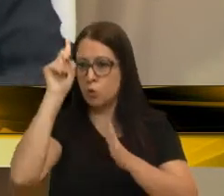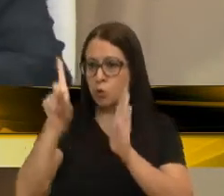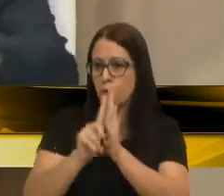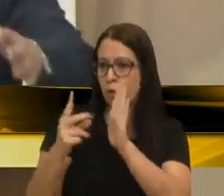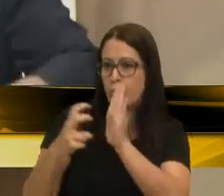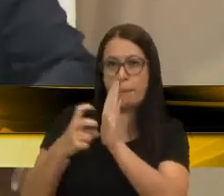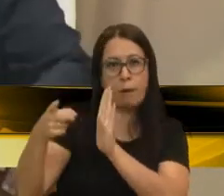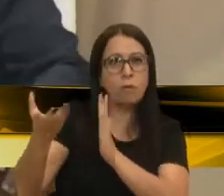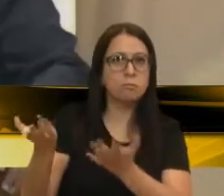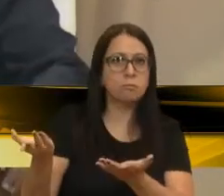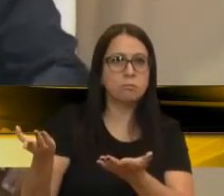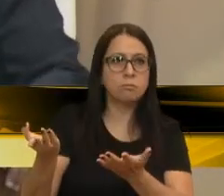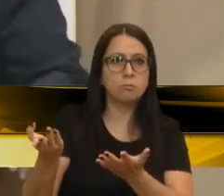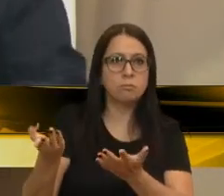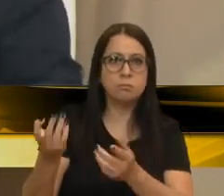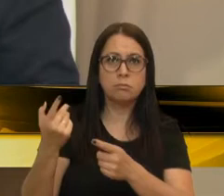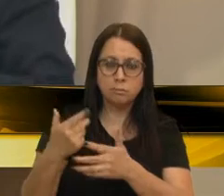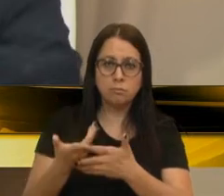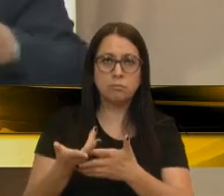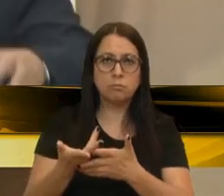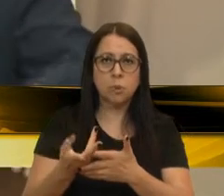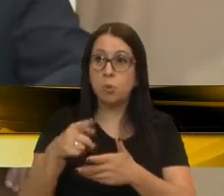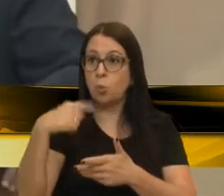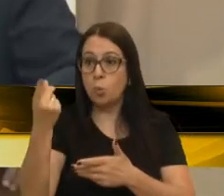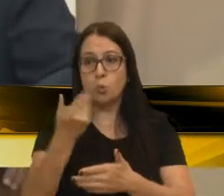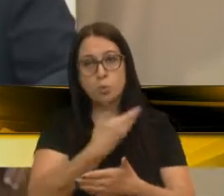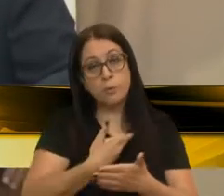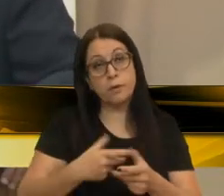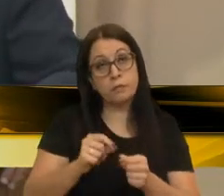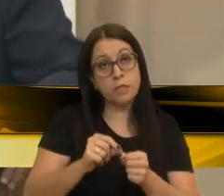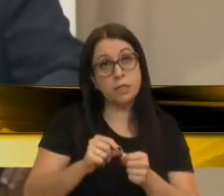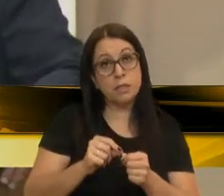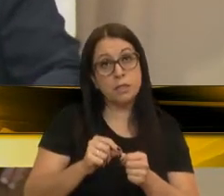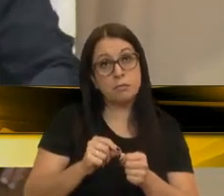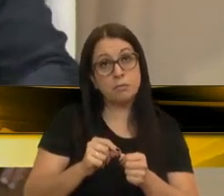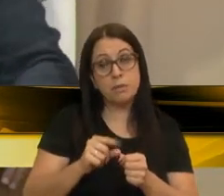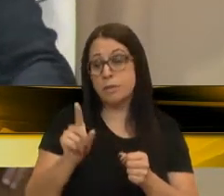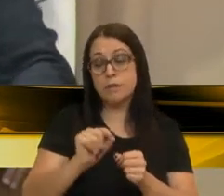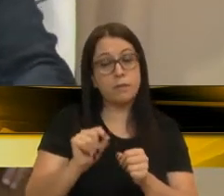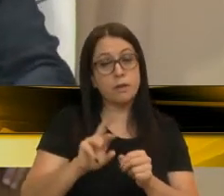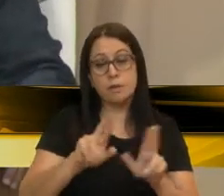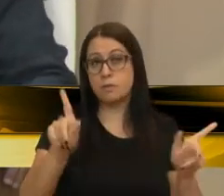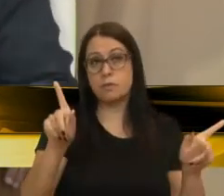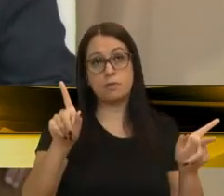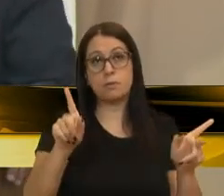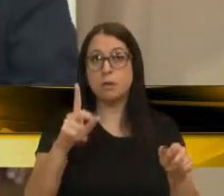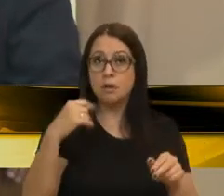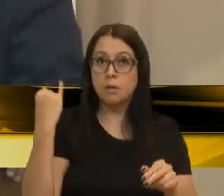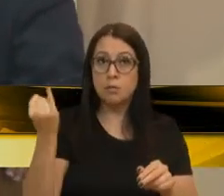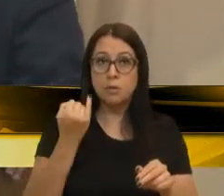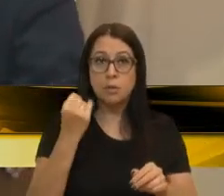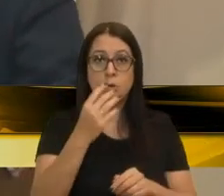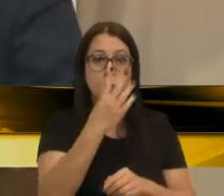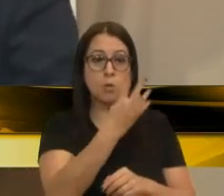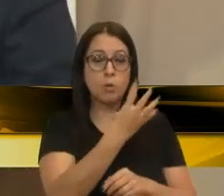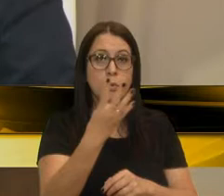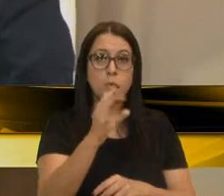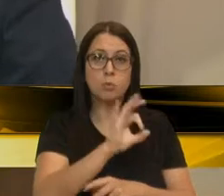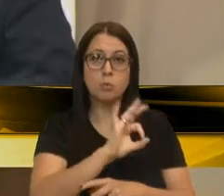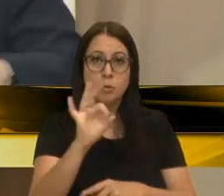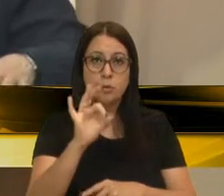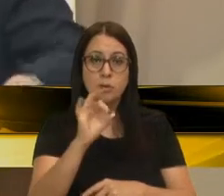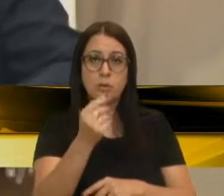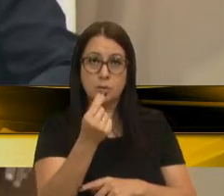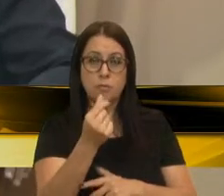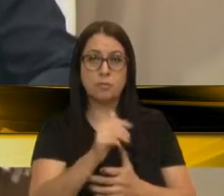para dar para os banqueiros. É isso que outros governos fizeram, então, esse não vai ser diferente. O importante é 44% desse